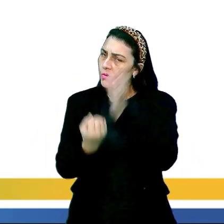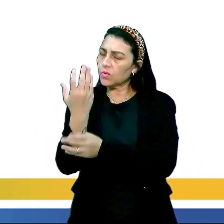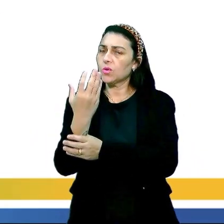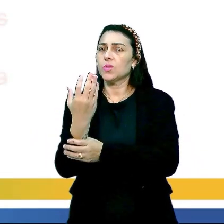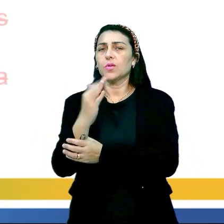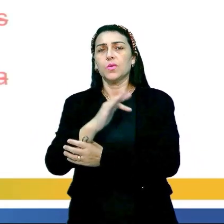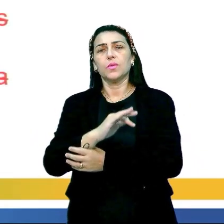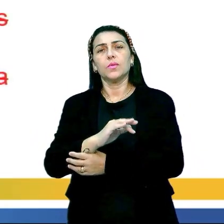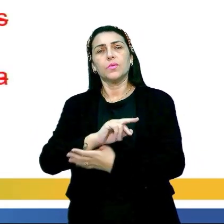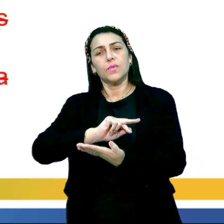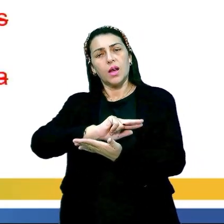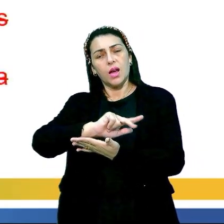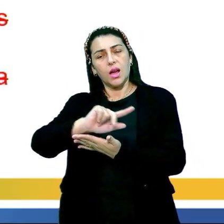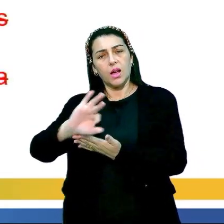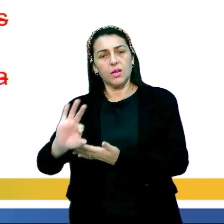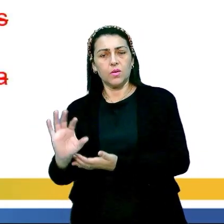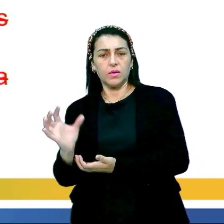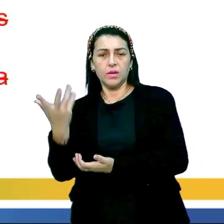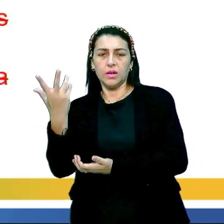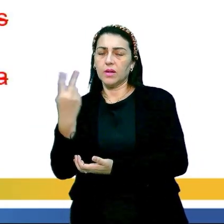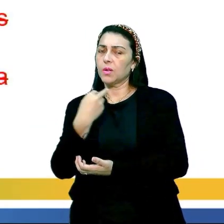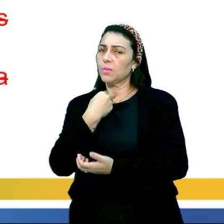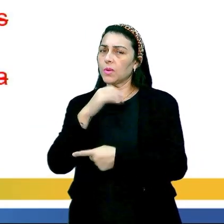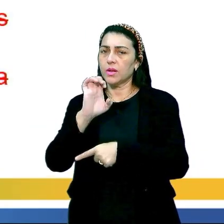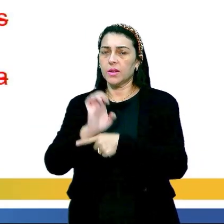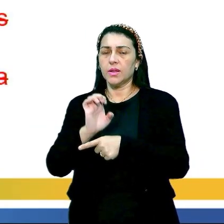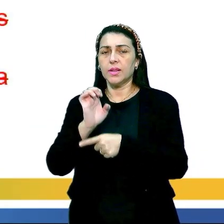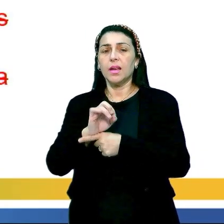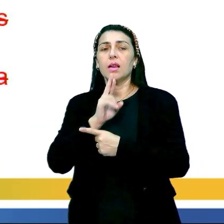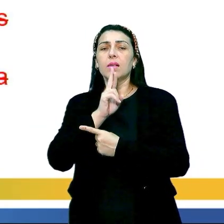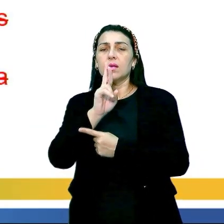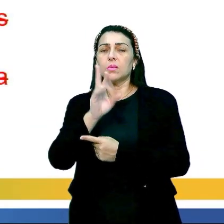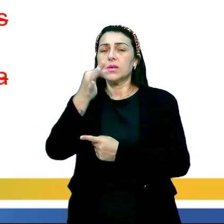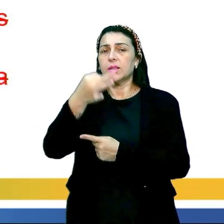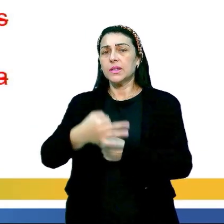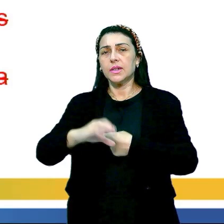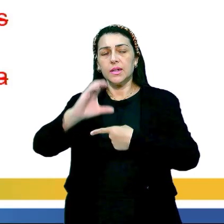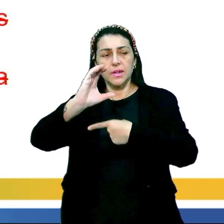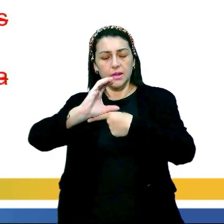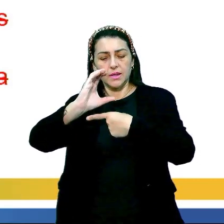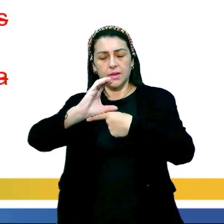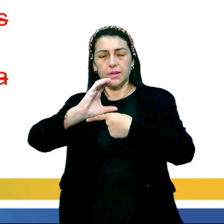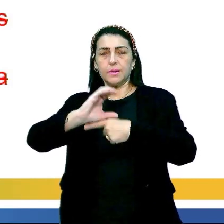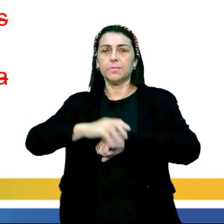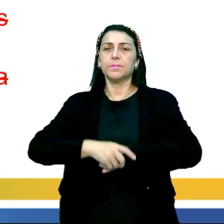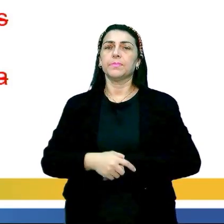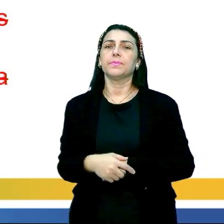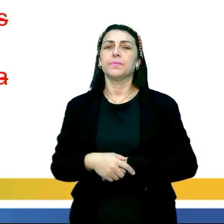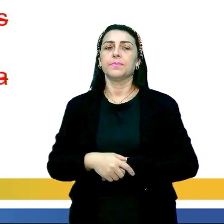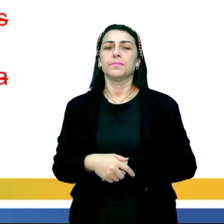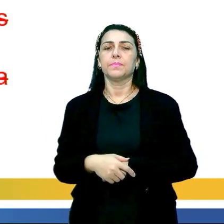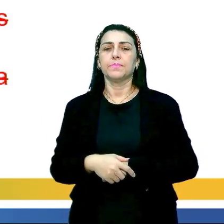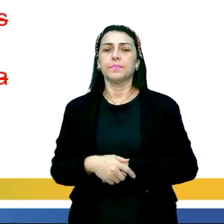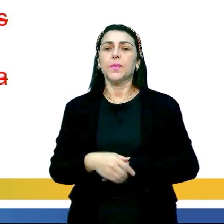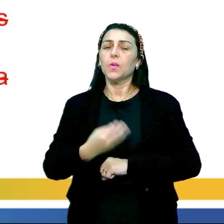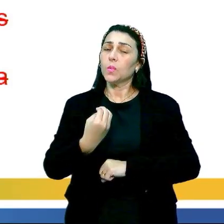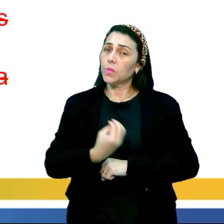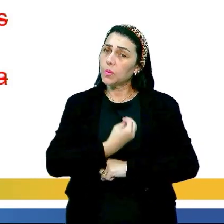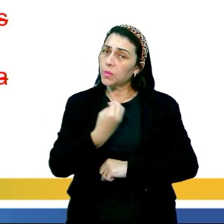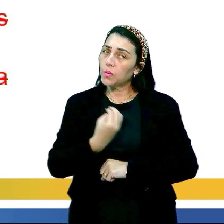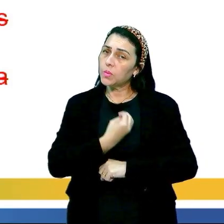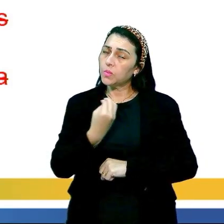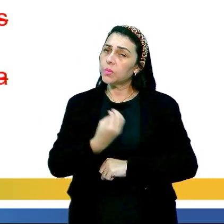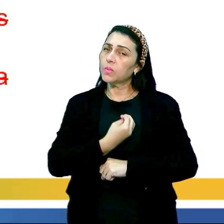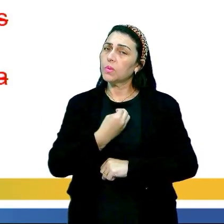enfim. Então, aí não pode ser letra E. Então, galera, a nossa resposta correta aí, né? Com certeza, sobreviver.